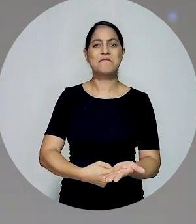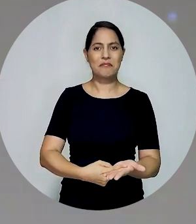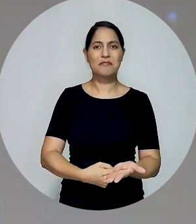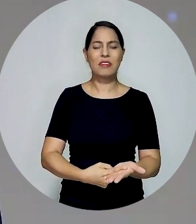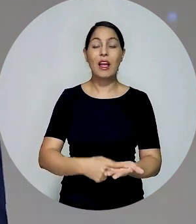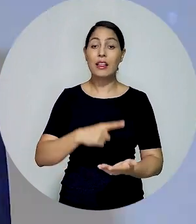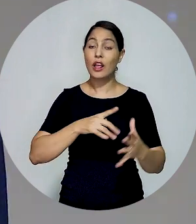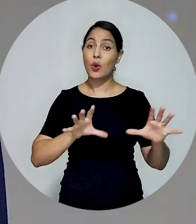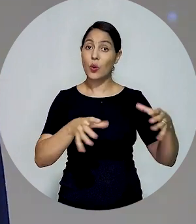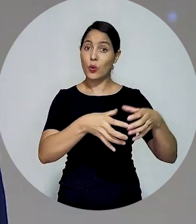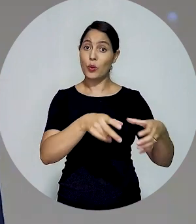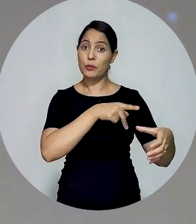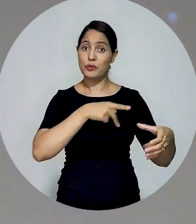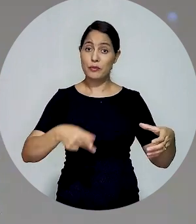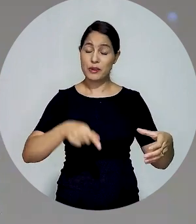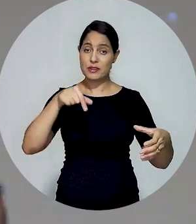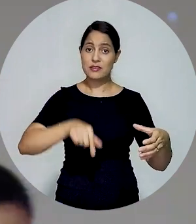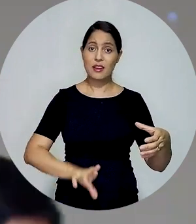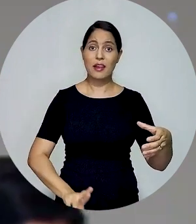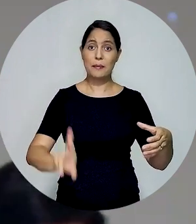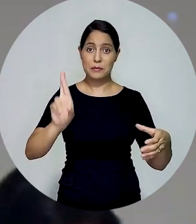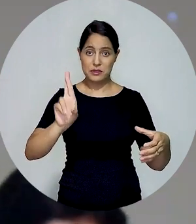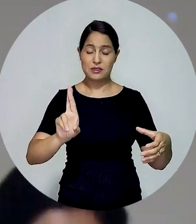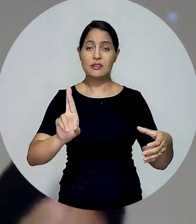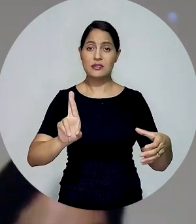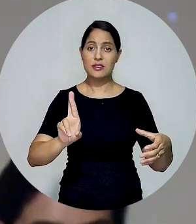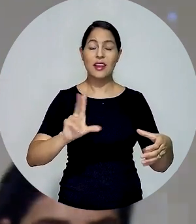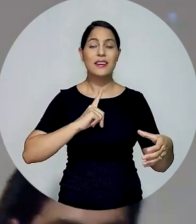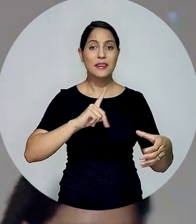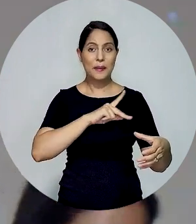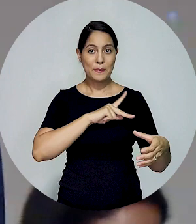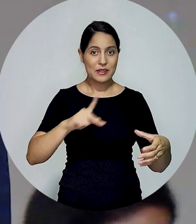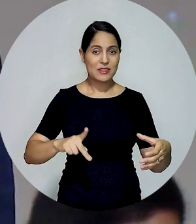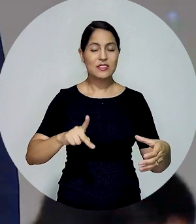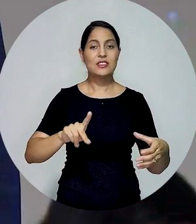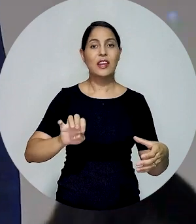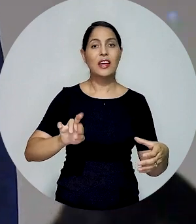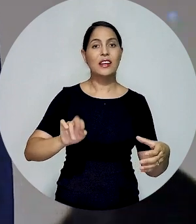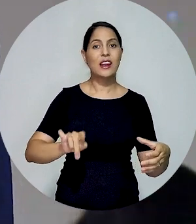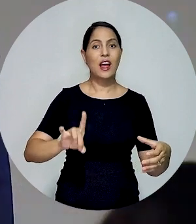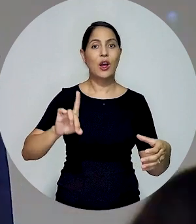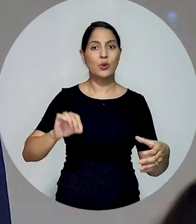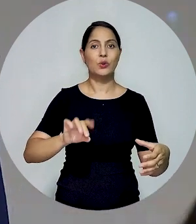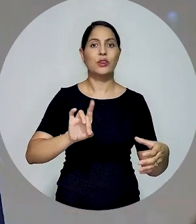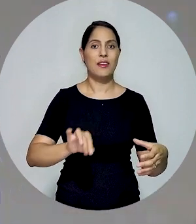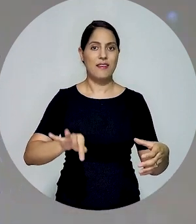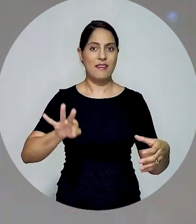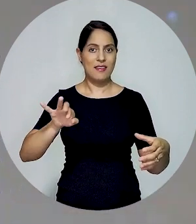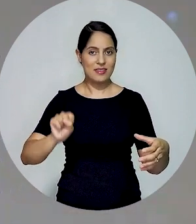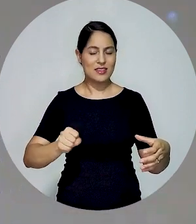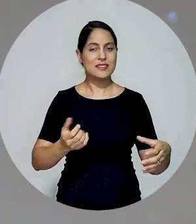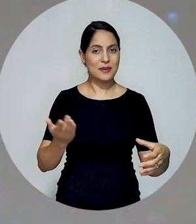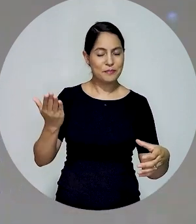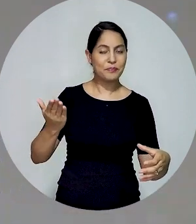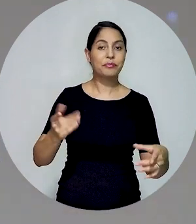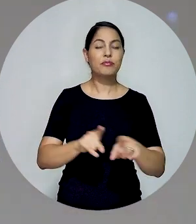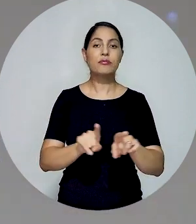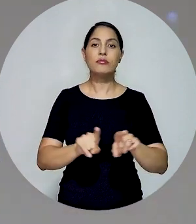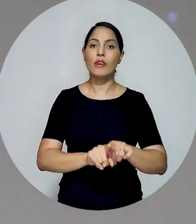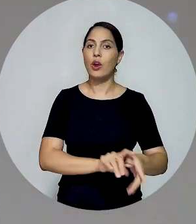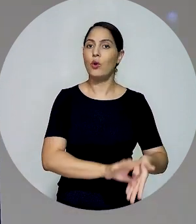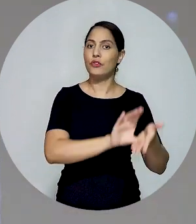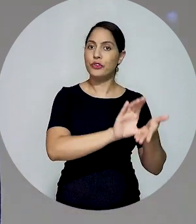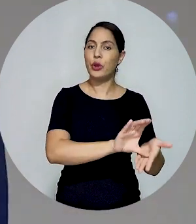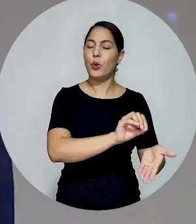ombreada pelo Colégio de Presidentes, aqui representado pelo nosso presidente Erinaldo Dantas Filho,